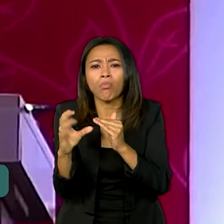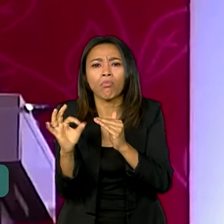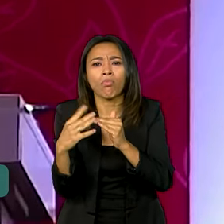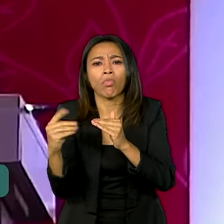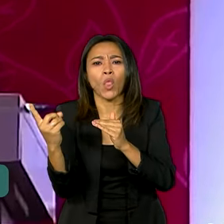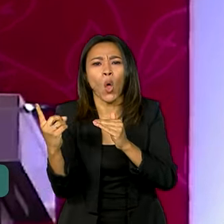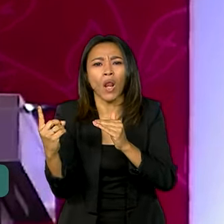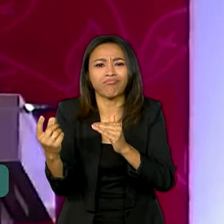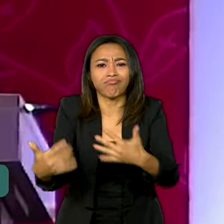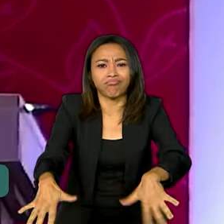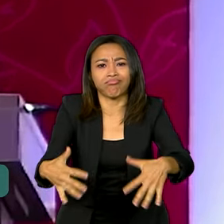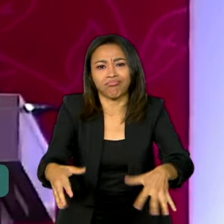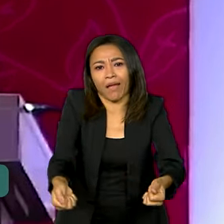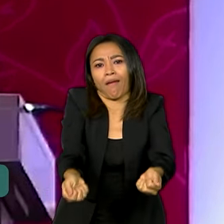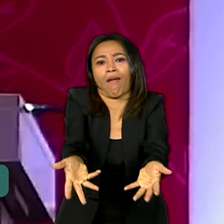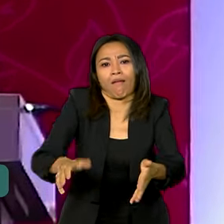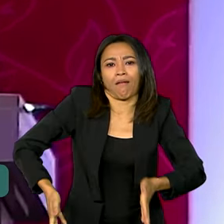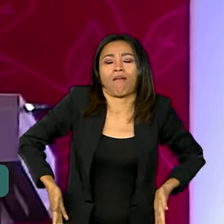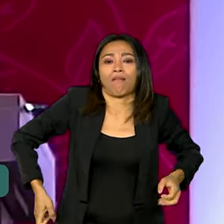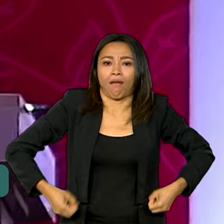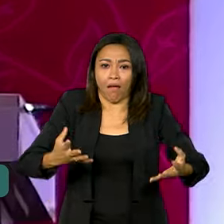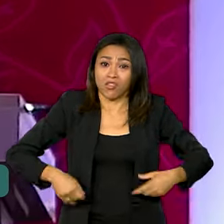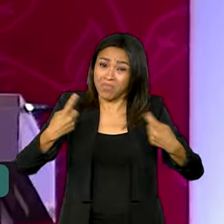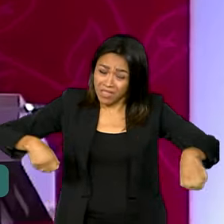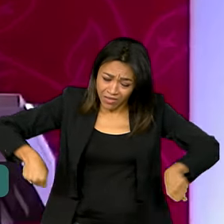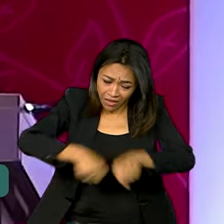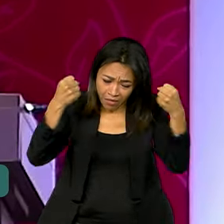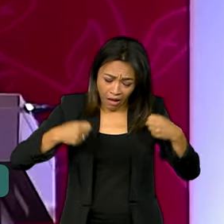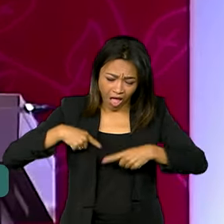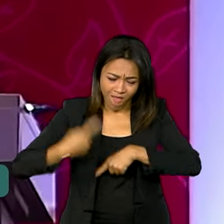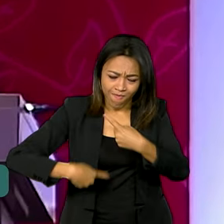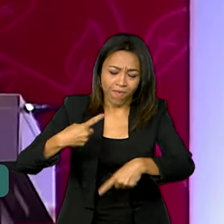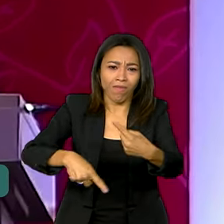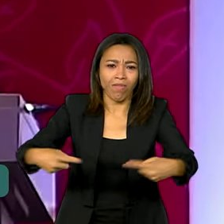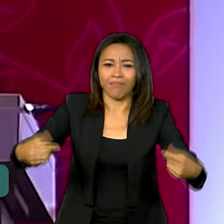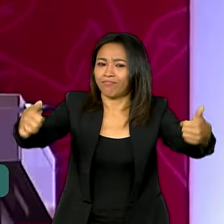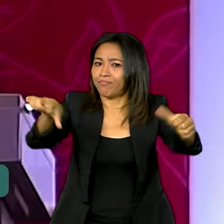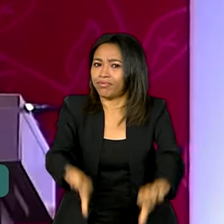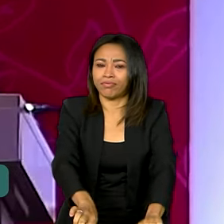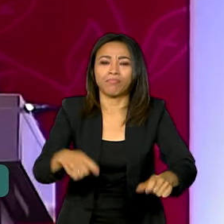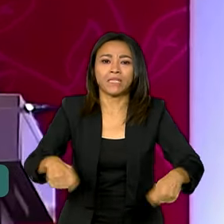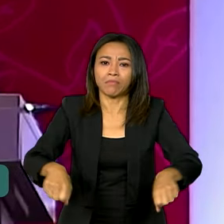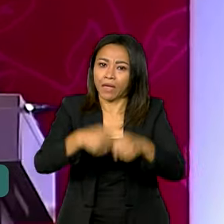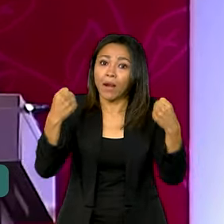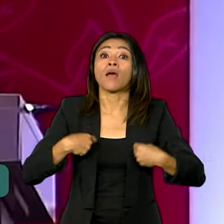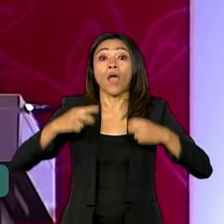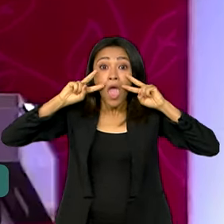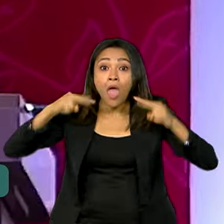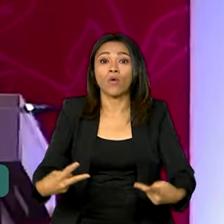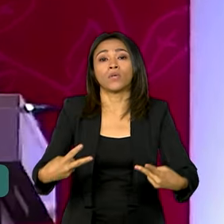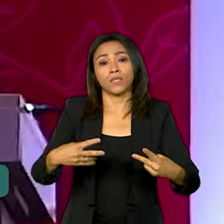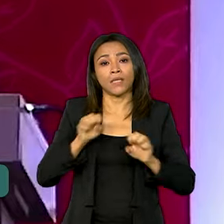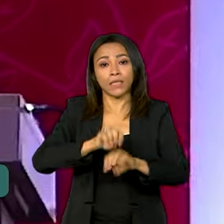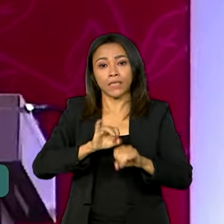população mais vulnerável. Nós precisamos quebrar esse ciclo vicioso, o que faz de suma importância reconhecer a educação como um